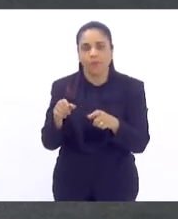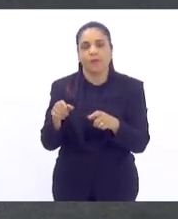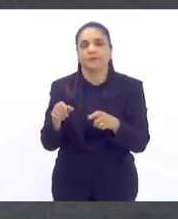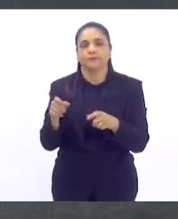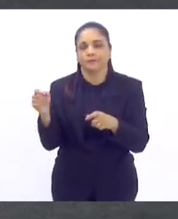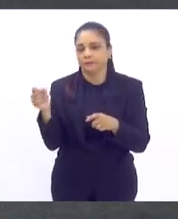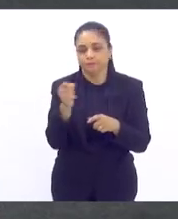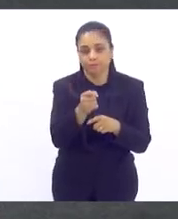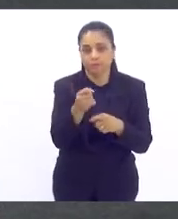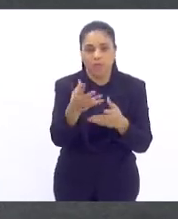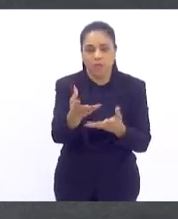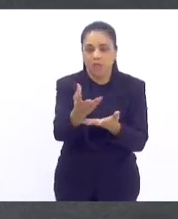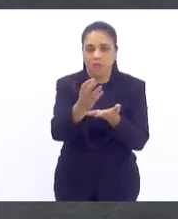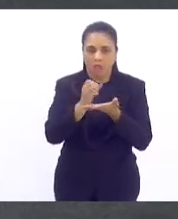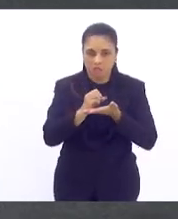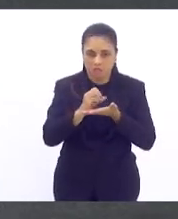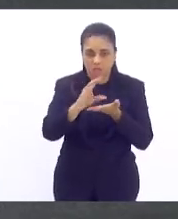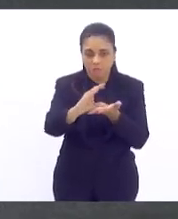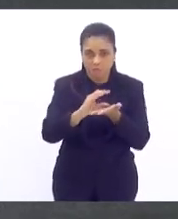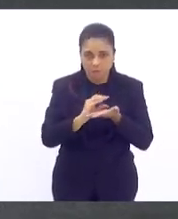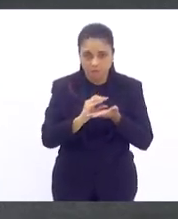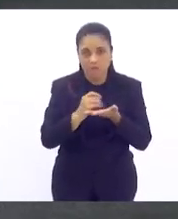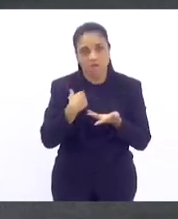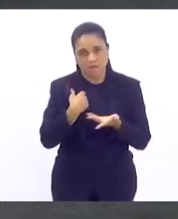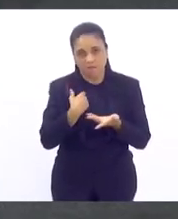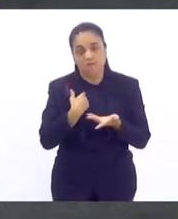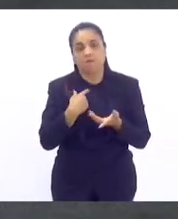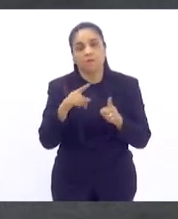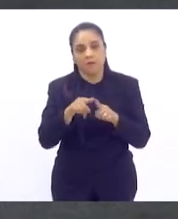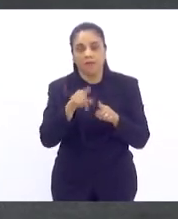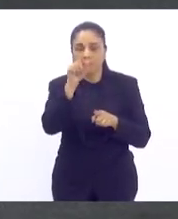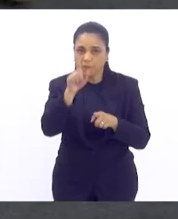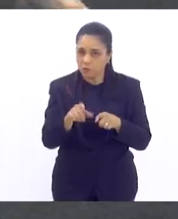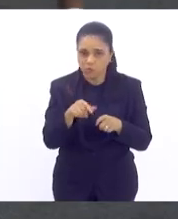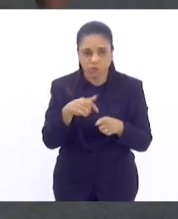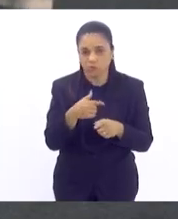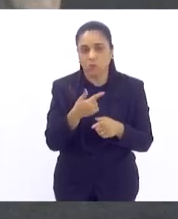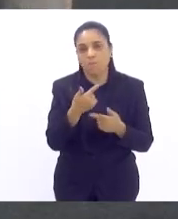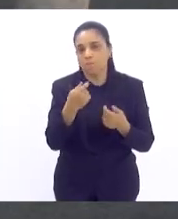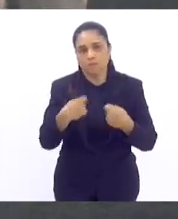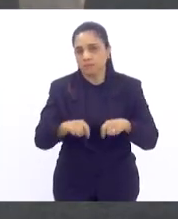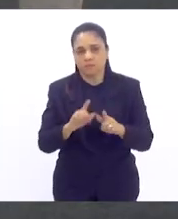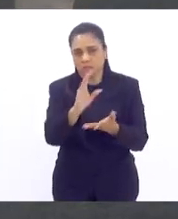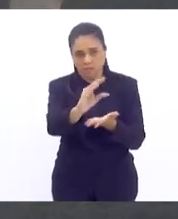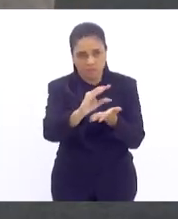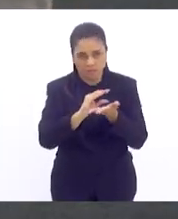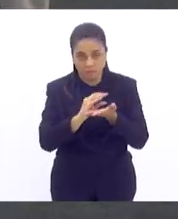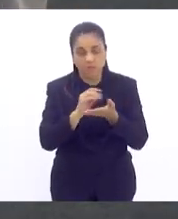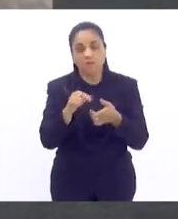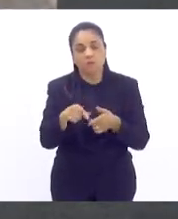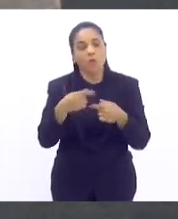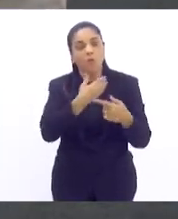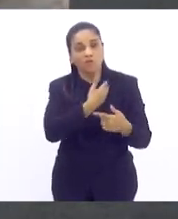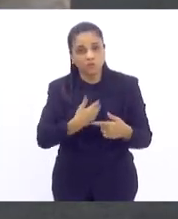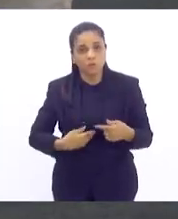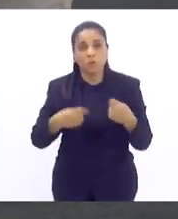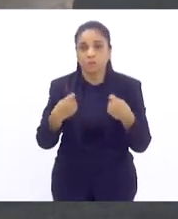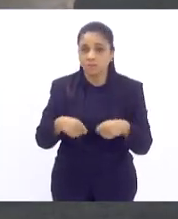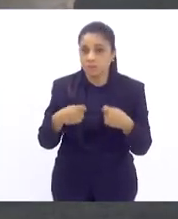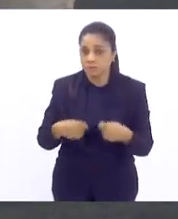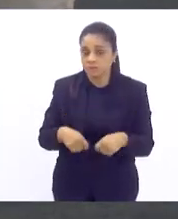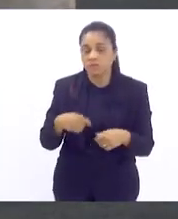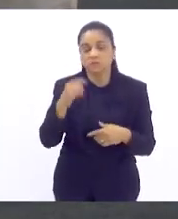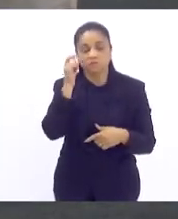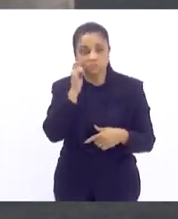habilitadas a receber, a receber, então, nesse sentido, é fundamental que o governador se sensibilize e traga